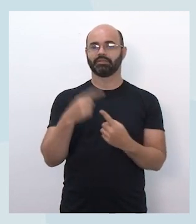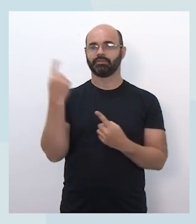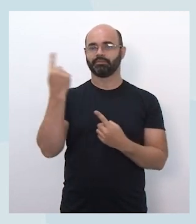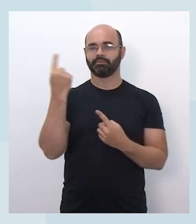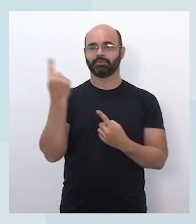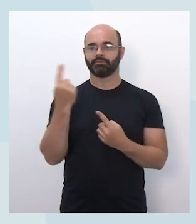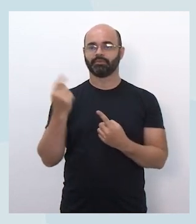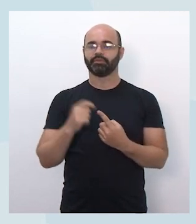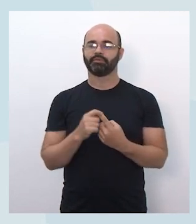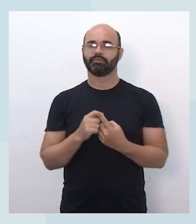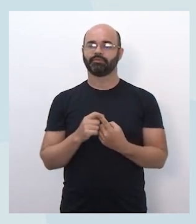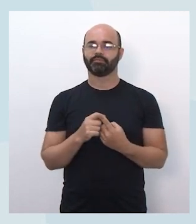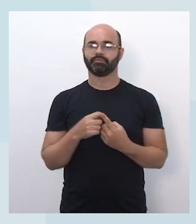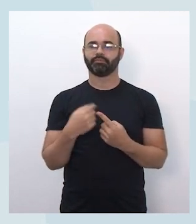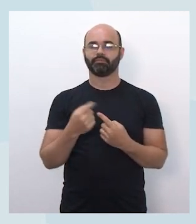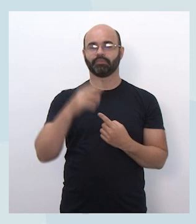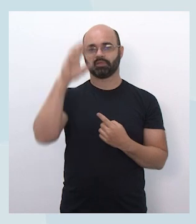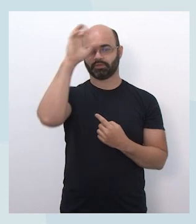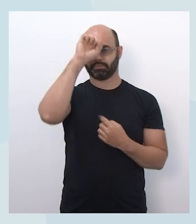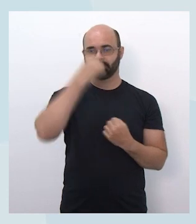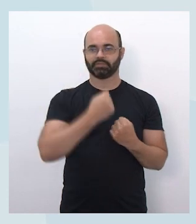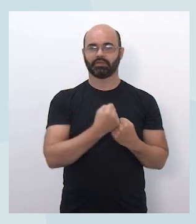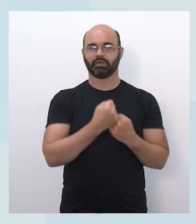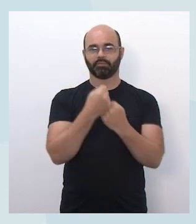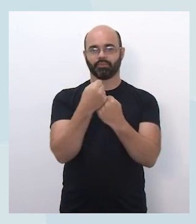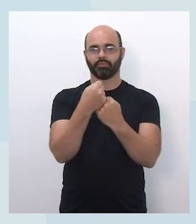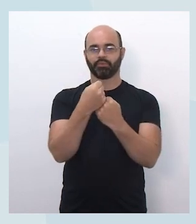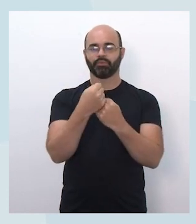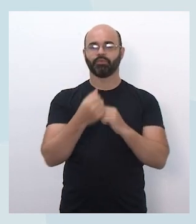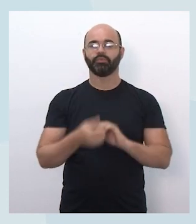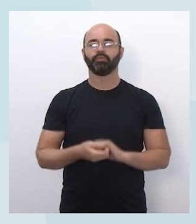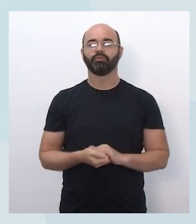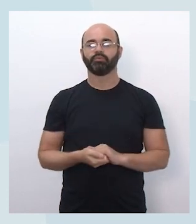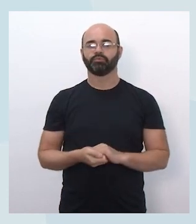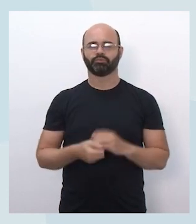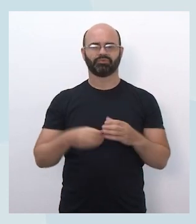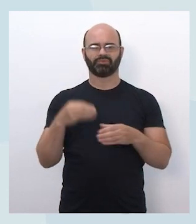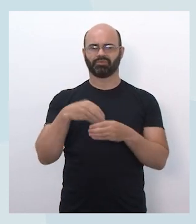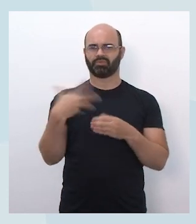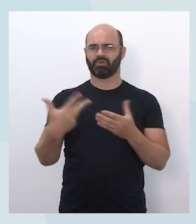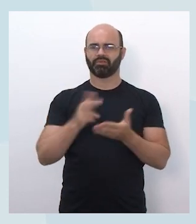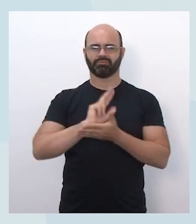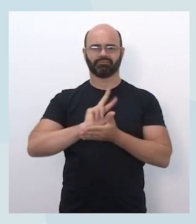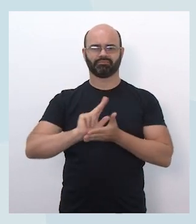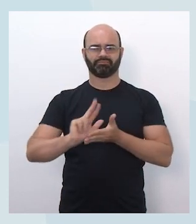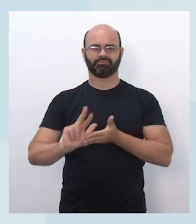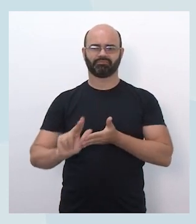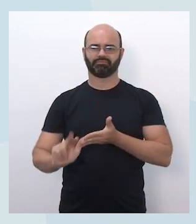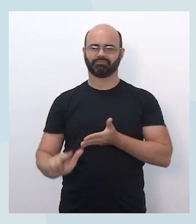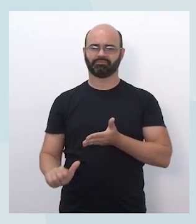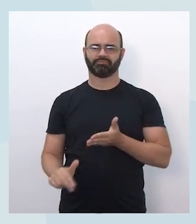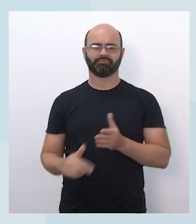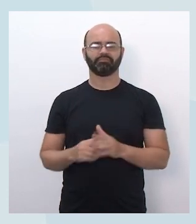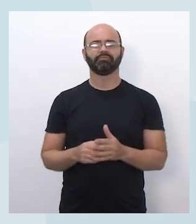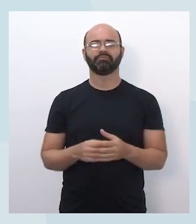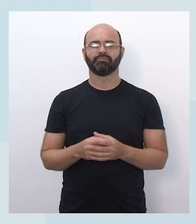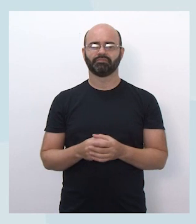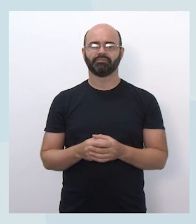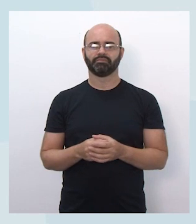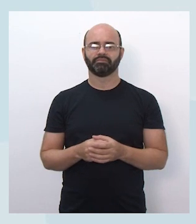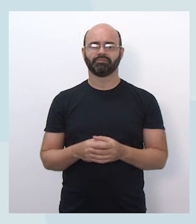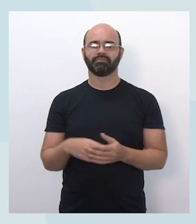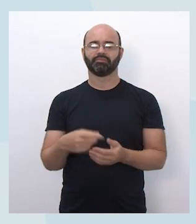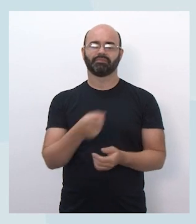pilar de apoio à aprendizagem, que são vários conteúdos que estão sequenciados por ano-série para